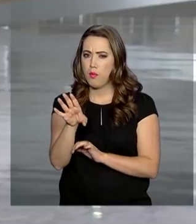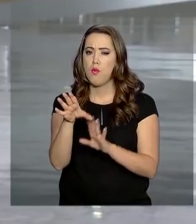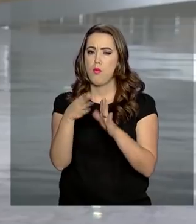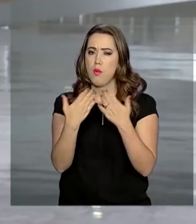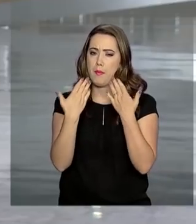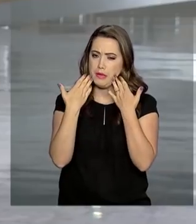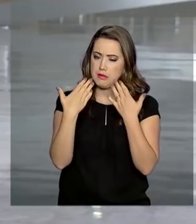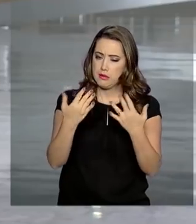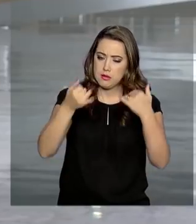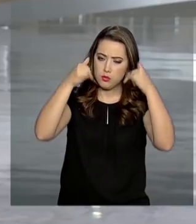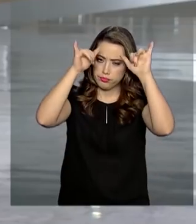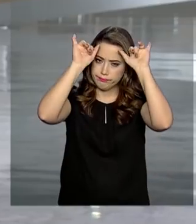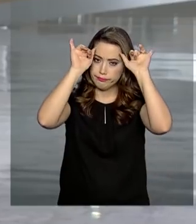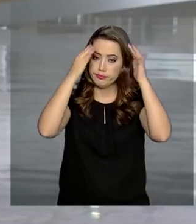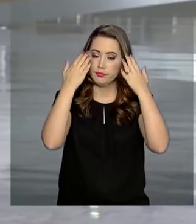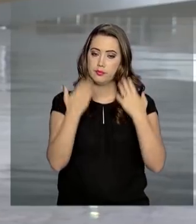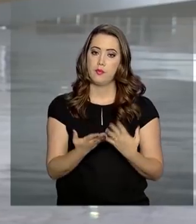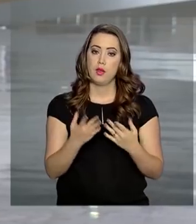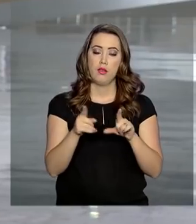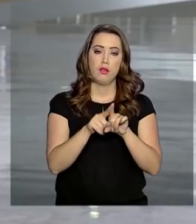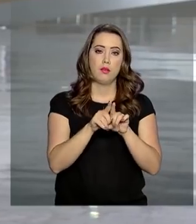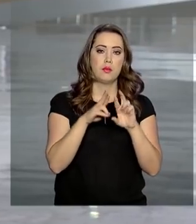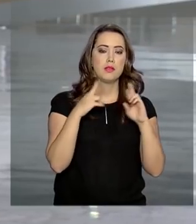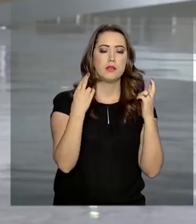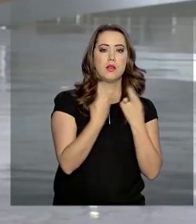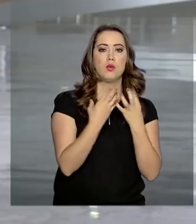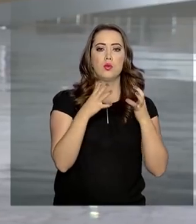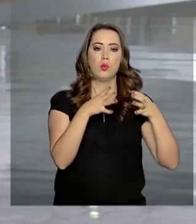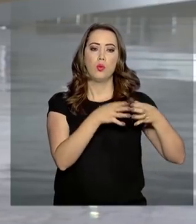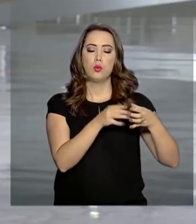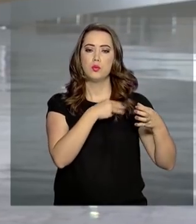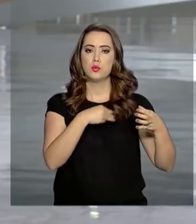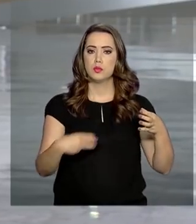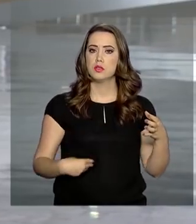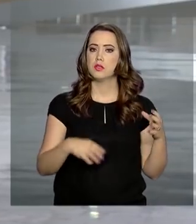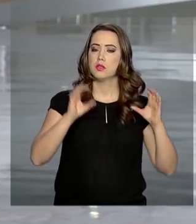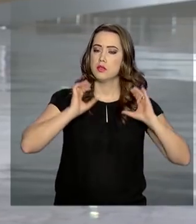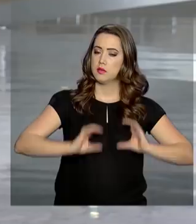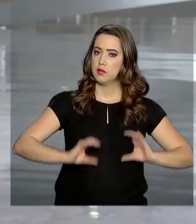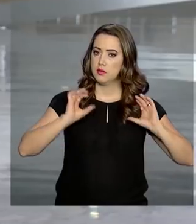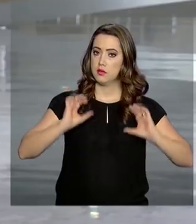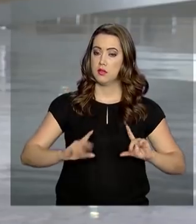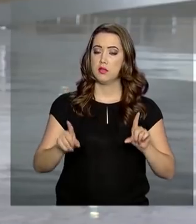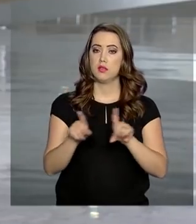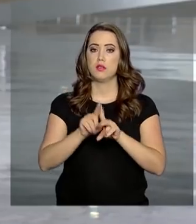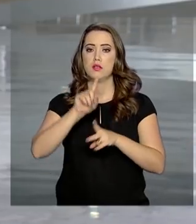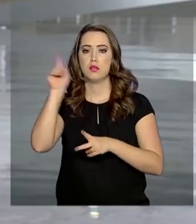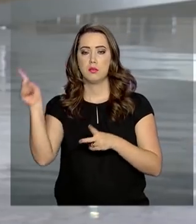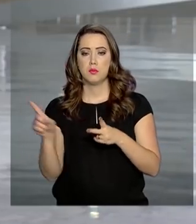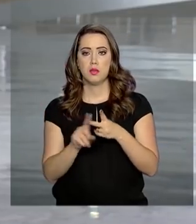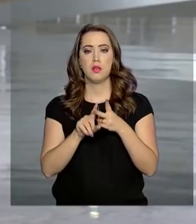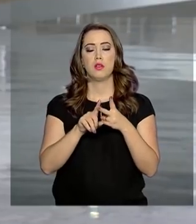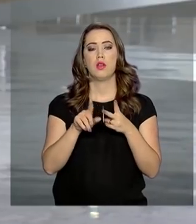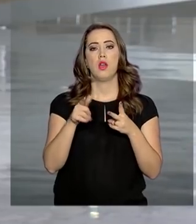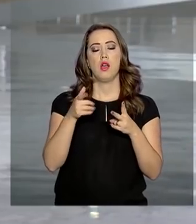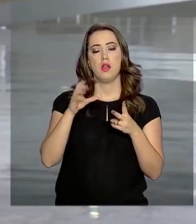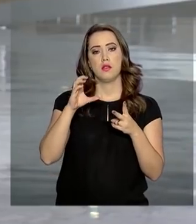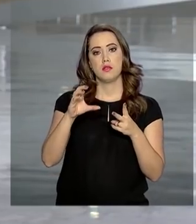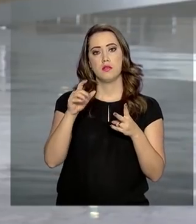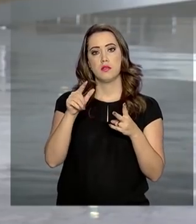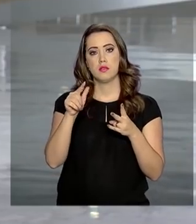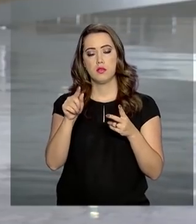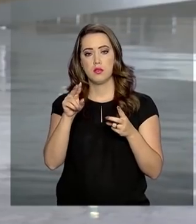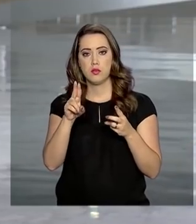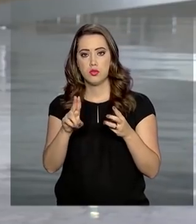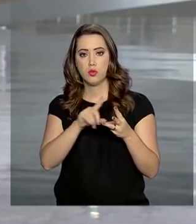se reuniu com os ministros da Cidadania, Osmar Terra, da Controladoria Geral da União, Wagner Rosário, e também com o advogado